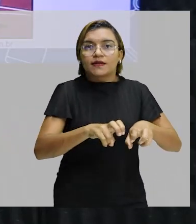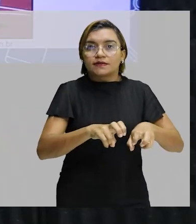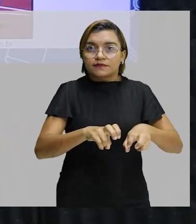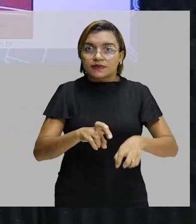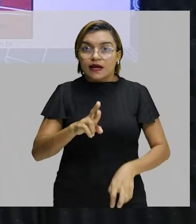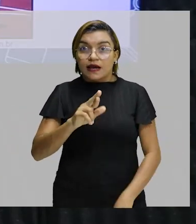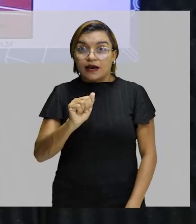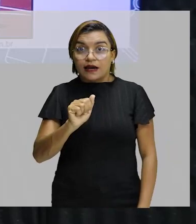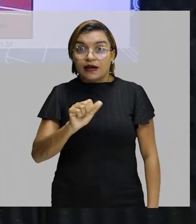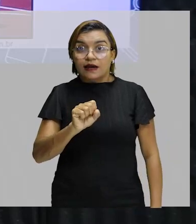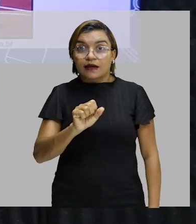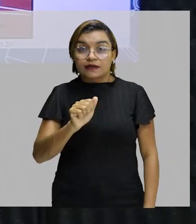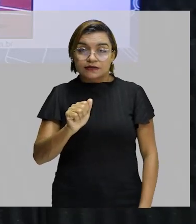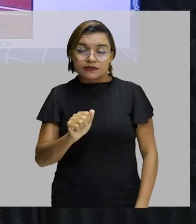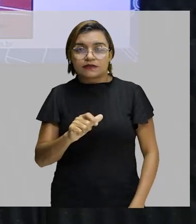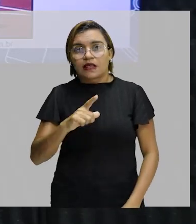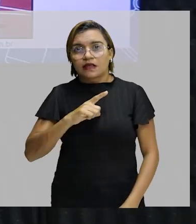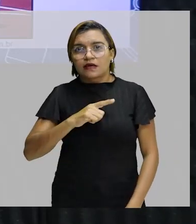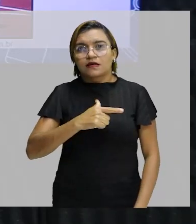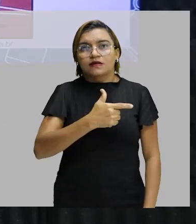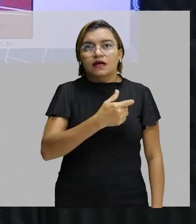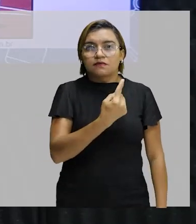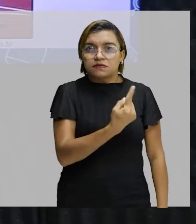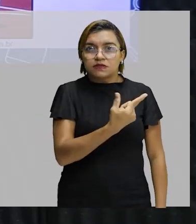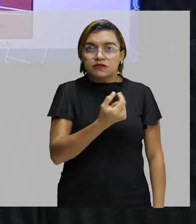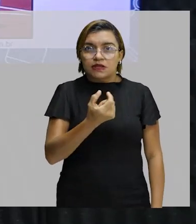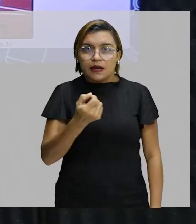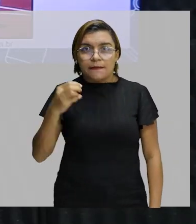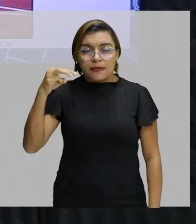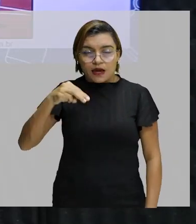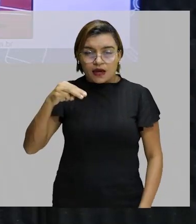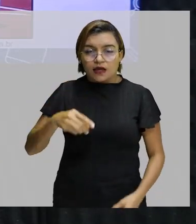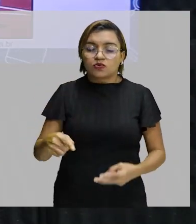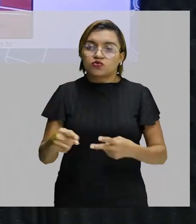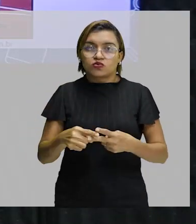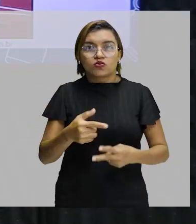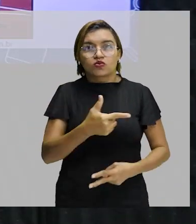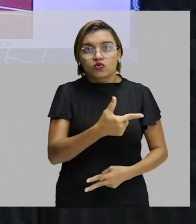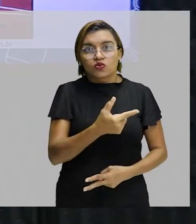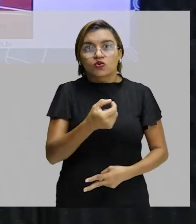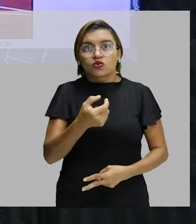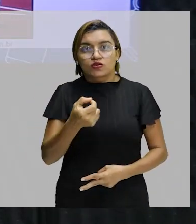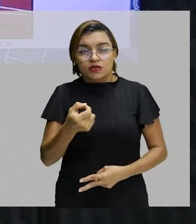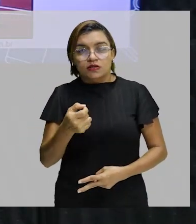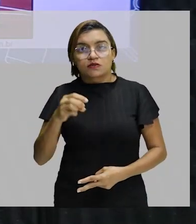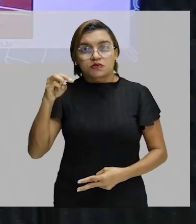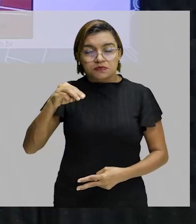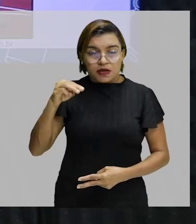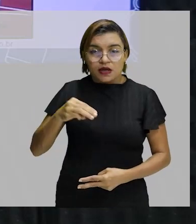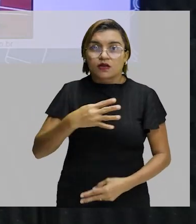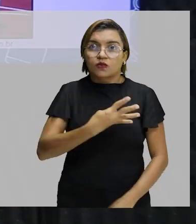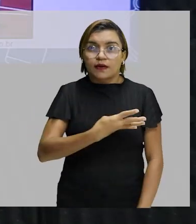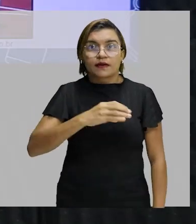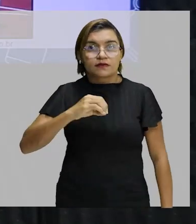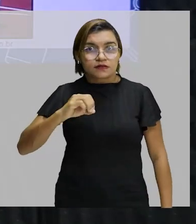100 m, 200 m, 400 m, os atletas utilizam